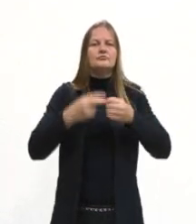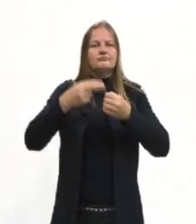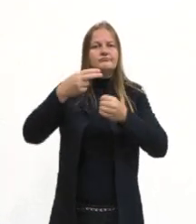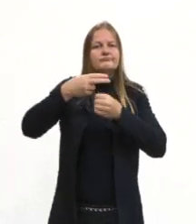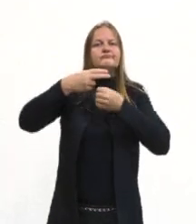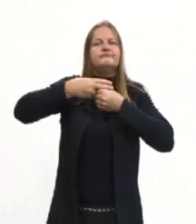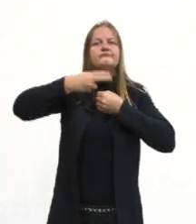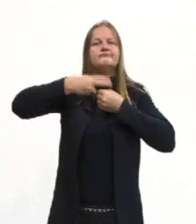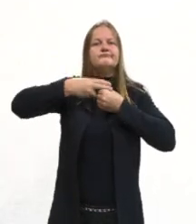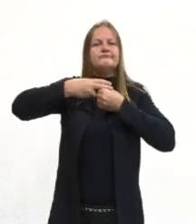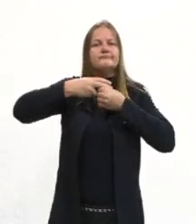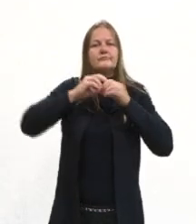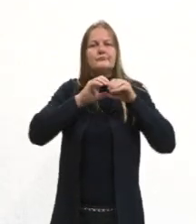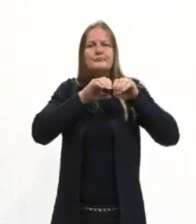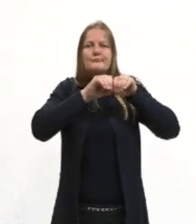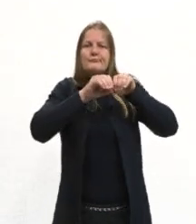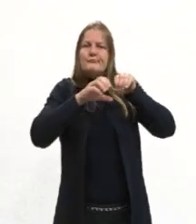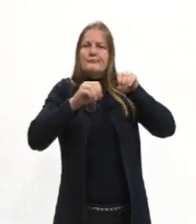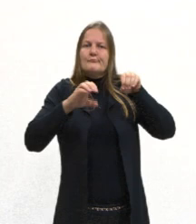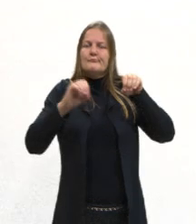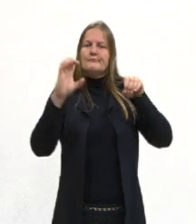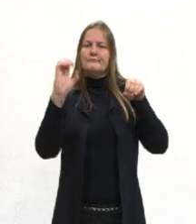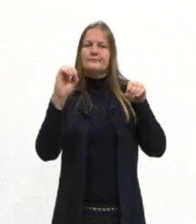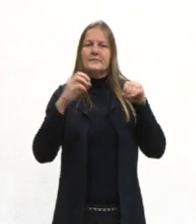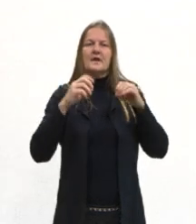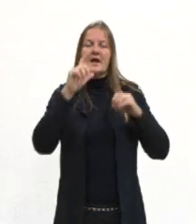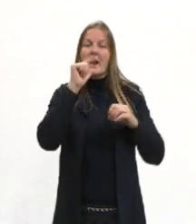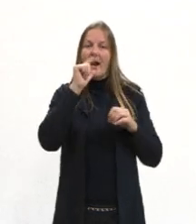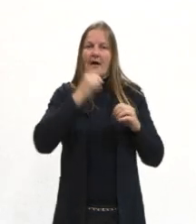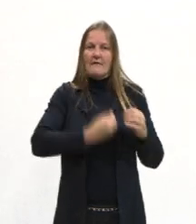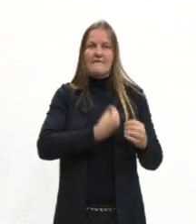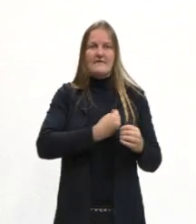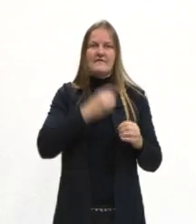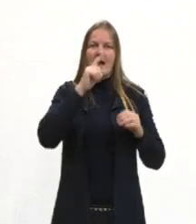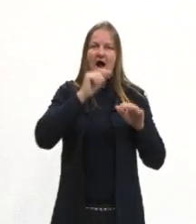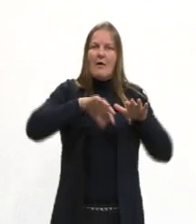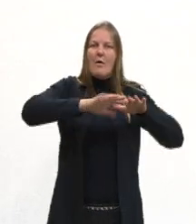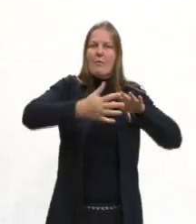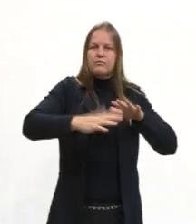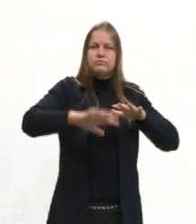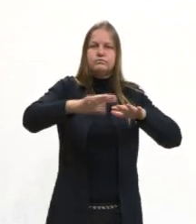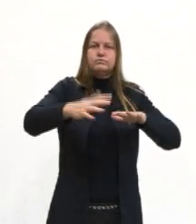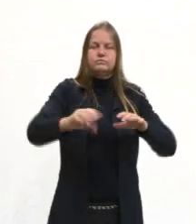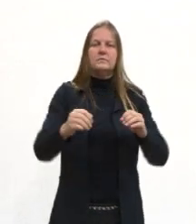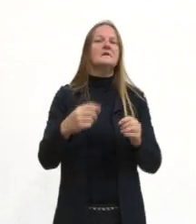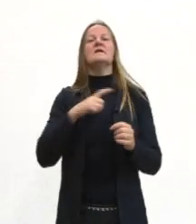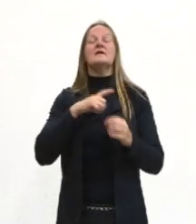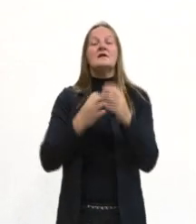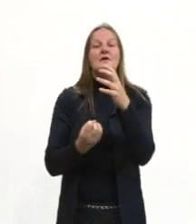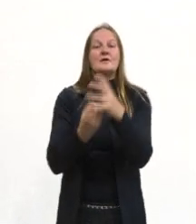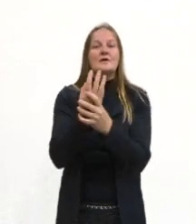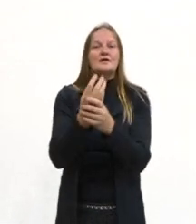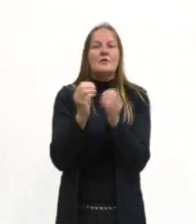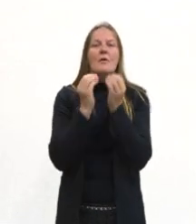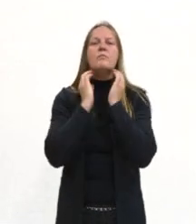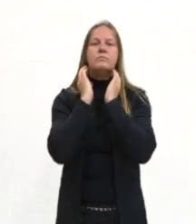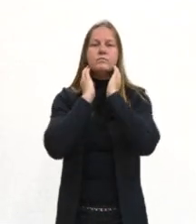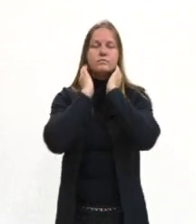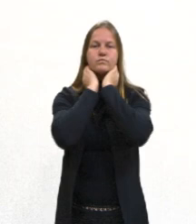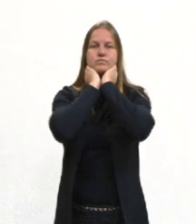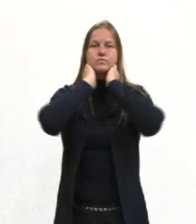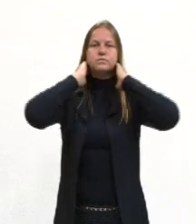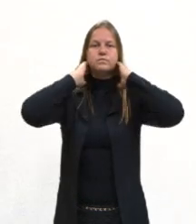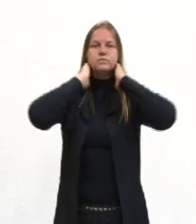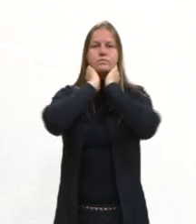Nos cordados aquáticos, elas dão origem às brânquias, enquanto nos